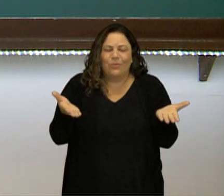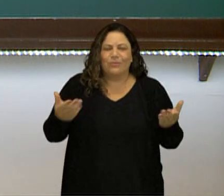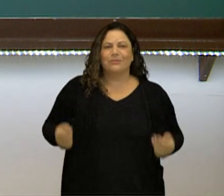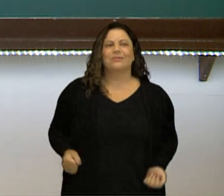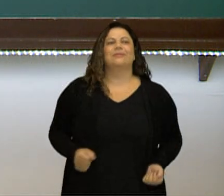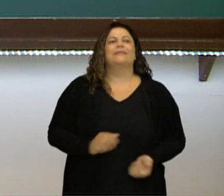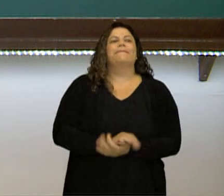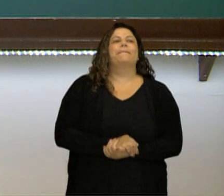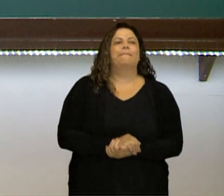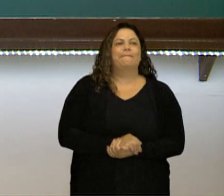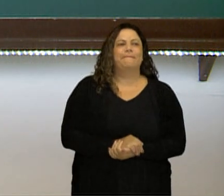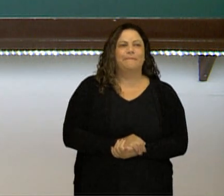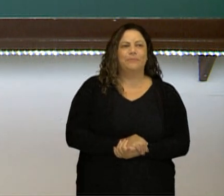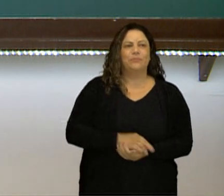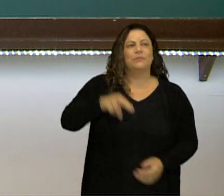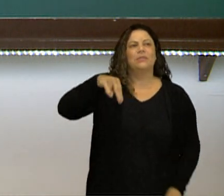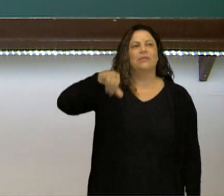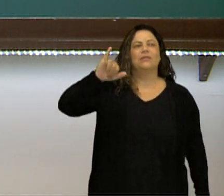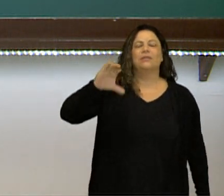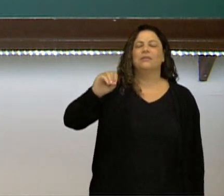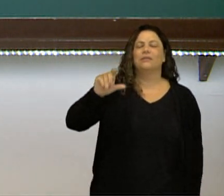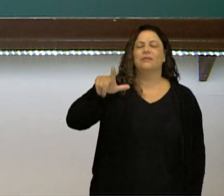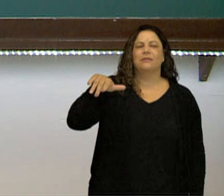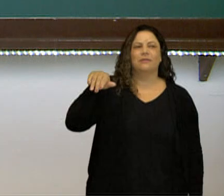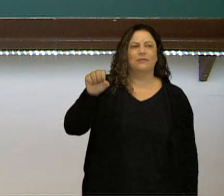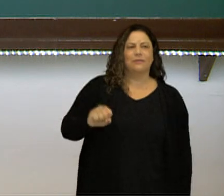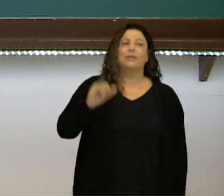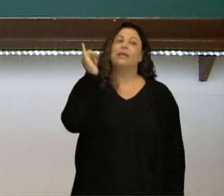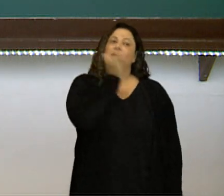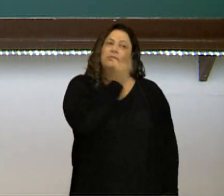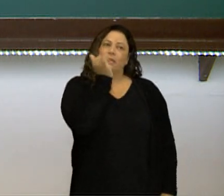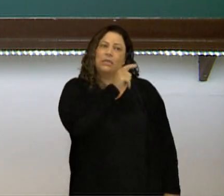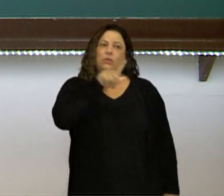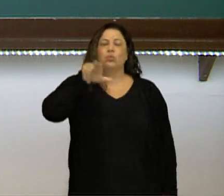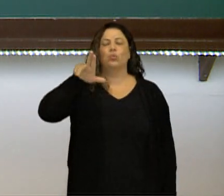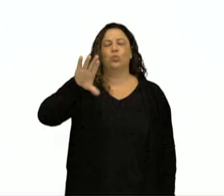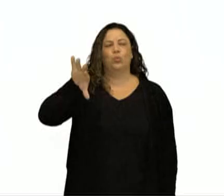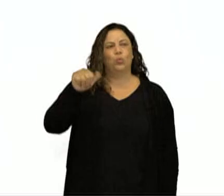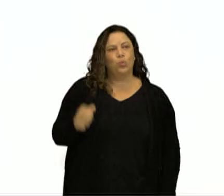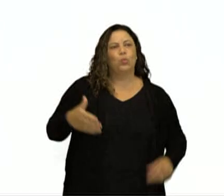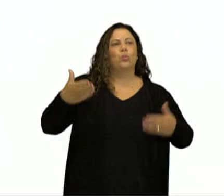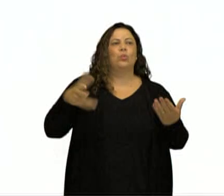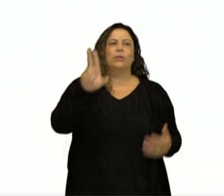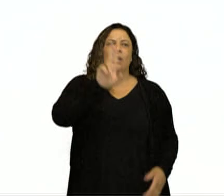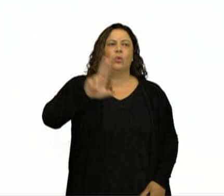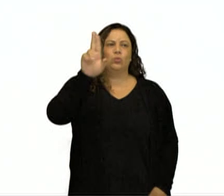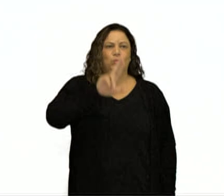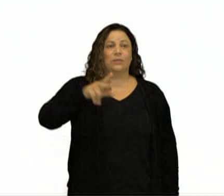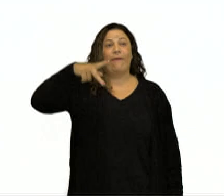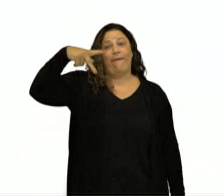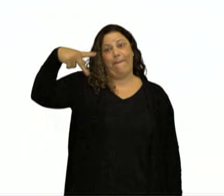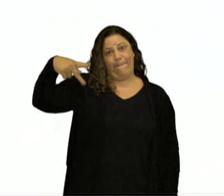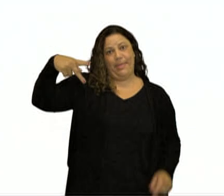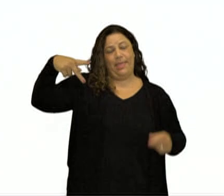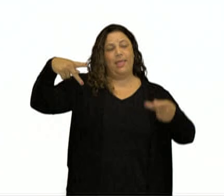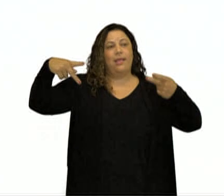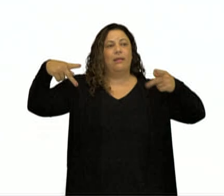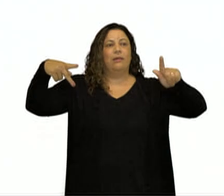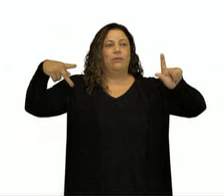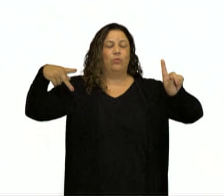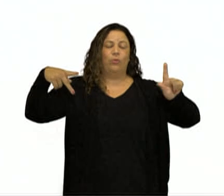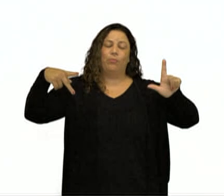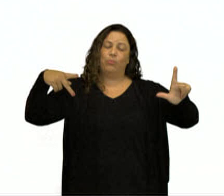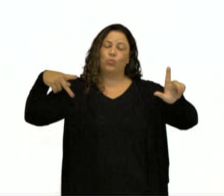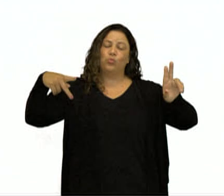Vamos lá. Nicolas Schuchat e o italiano Luca Paciolo usavam o P para plus, né? Como